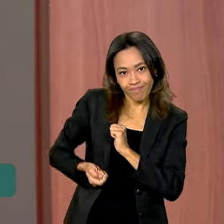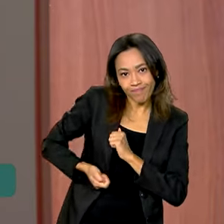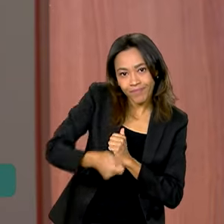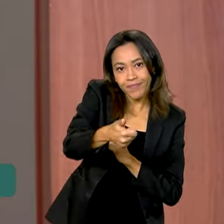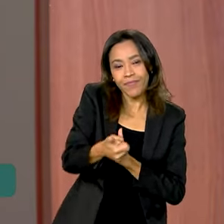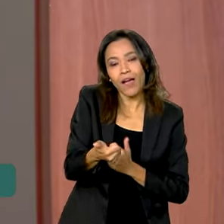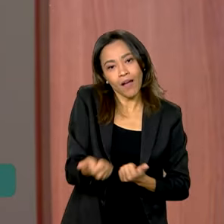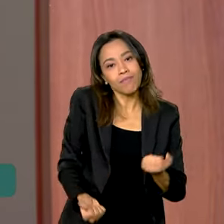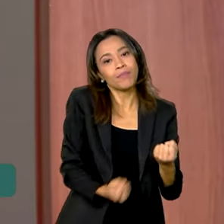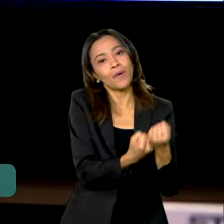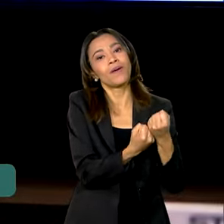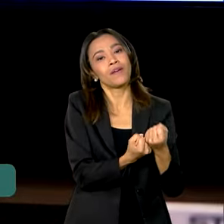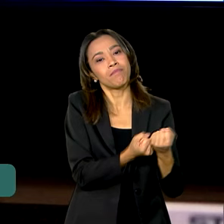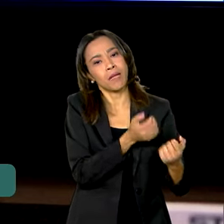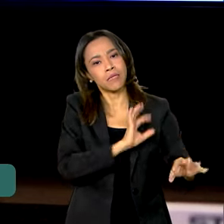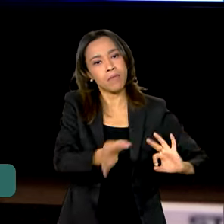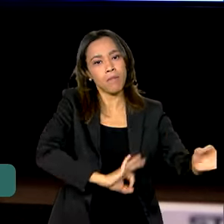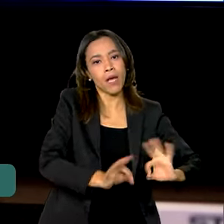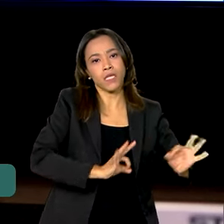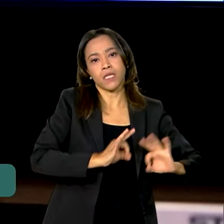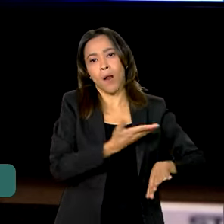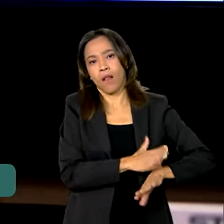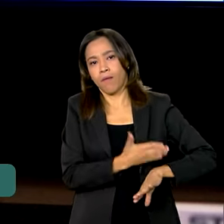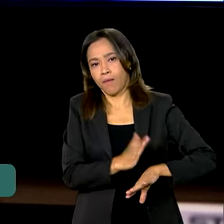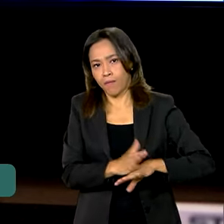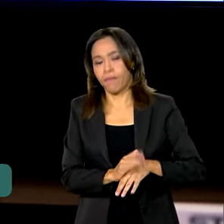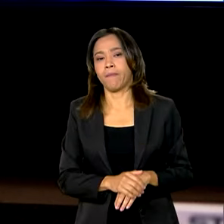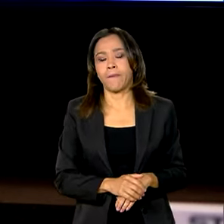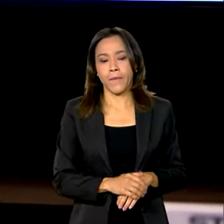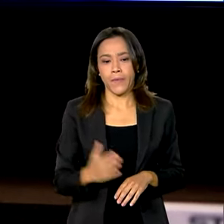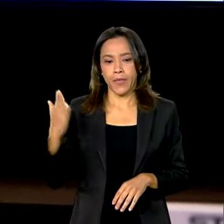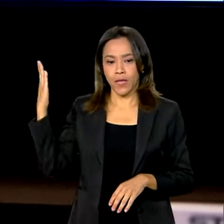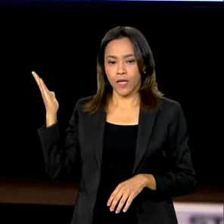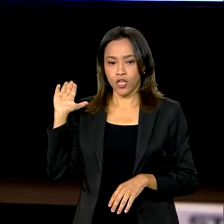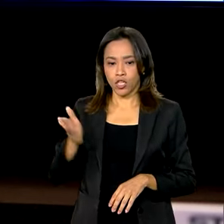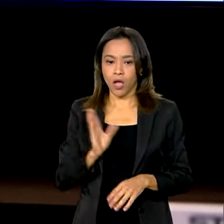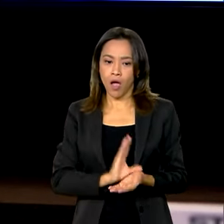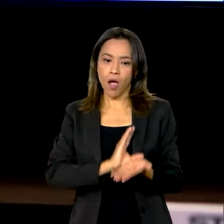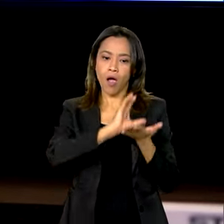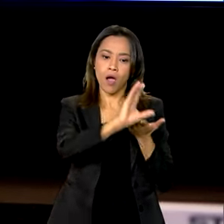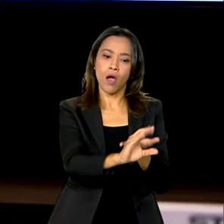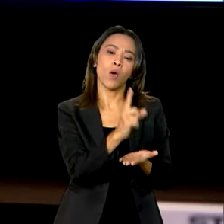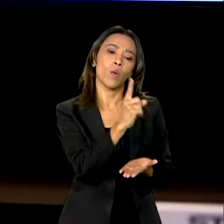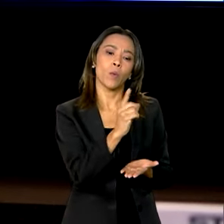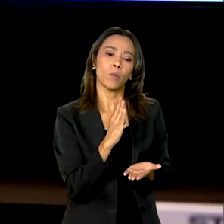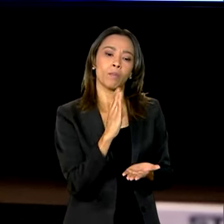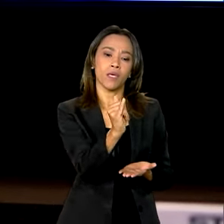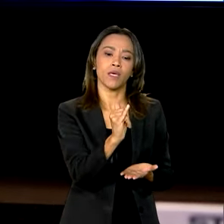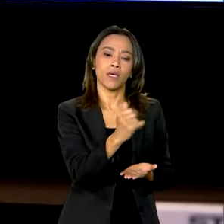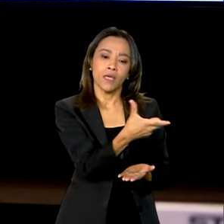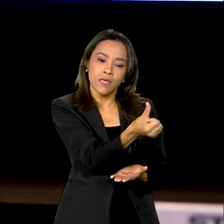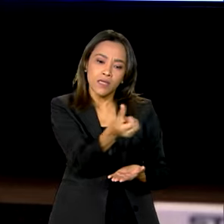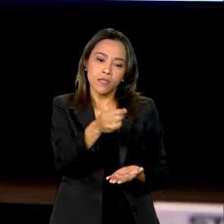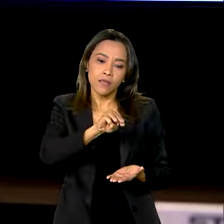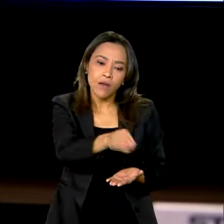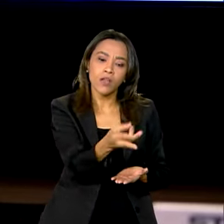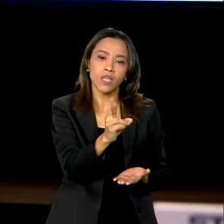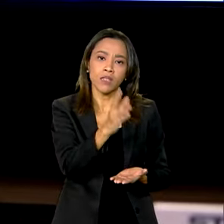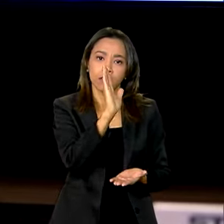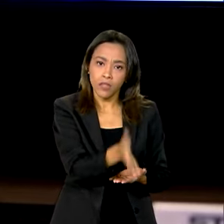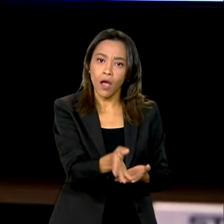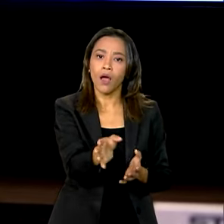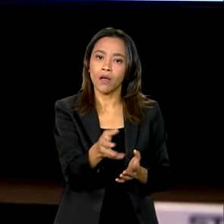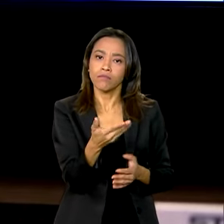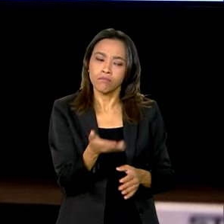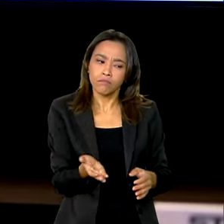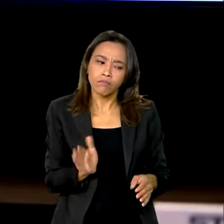das Olimpíadas. Vamos ver. Desde a sua criação, já foram investidos mais de 1 bilhão e 600 milhões de reais. E os Jogos